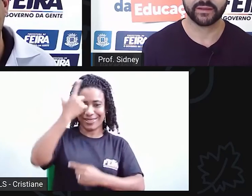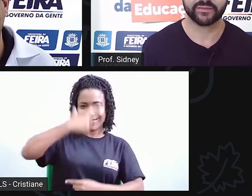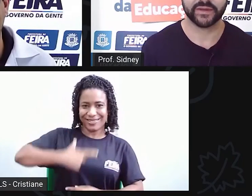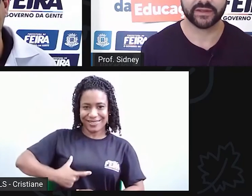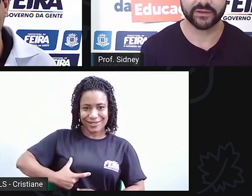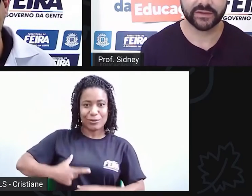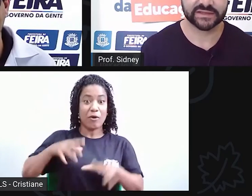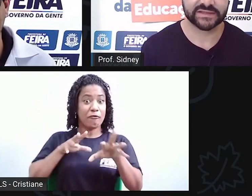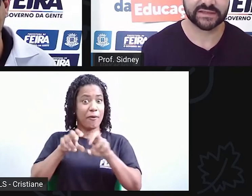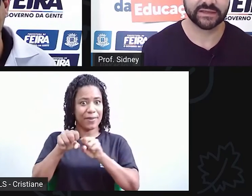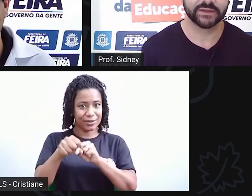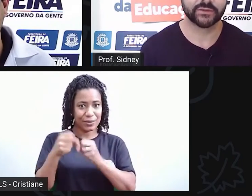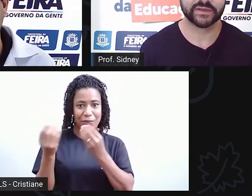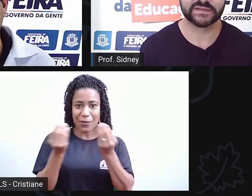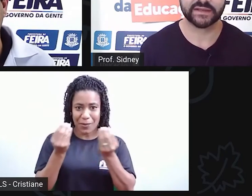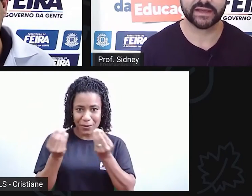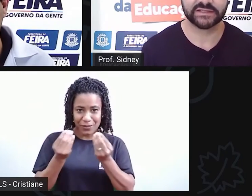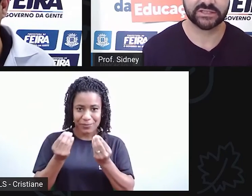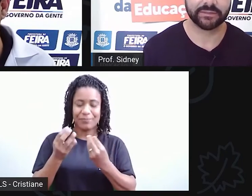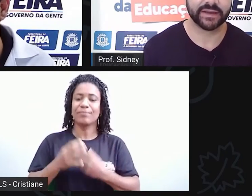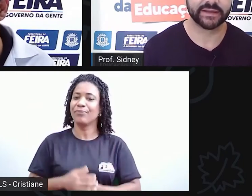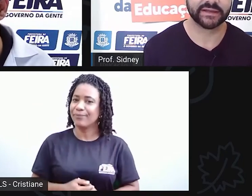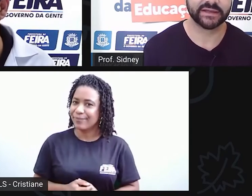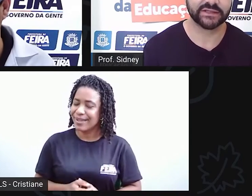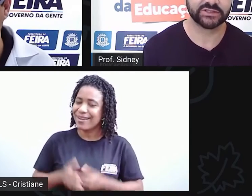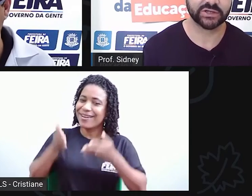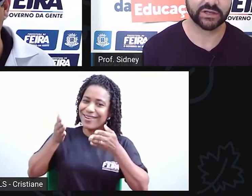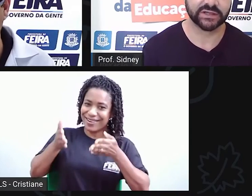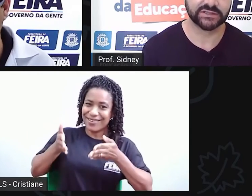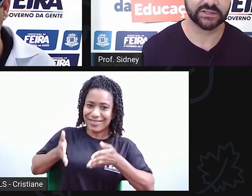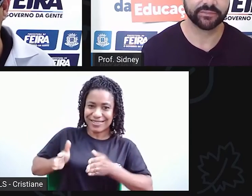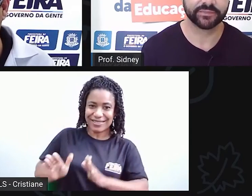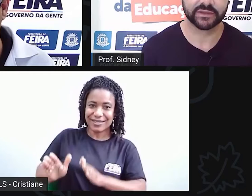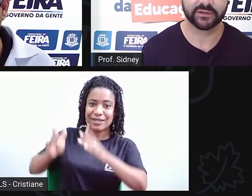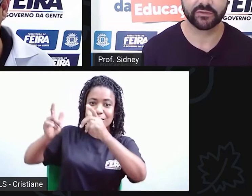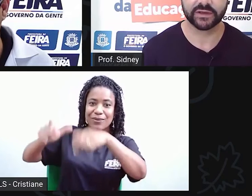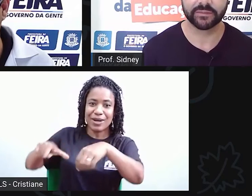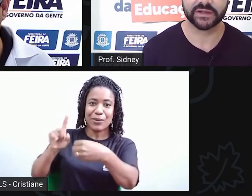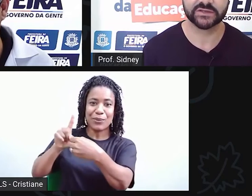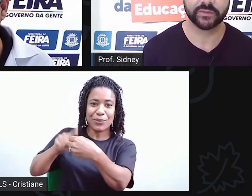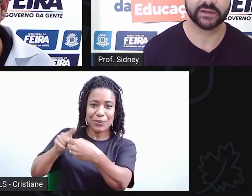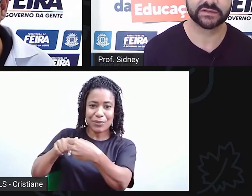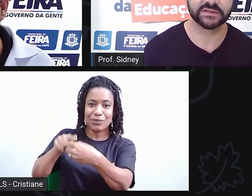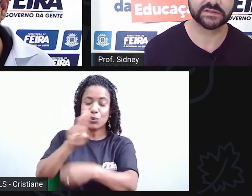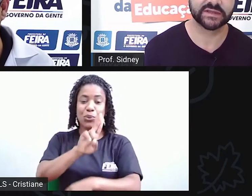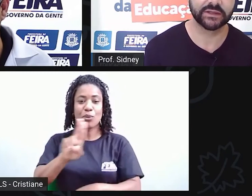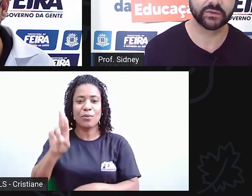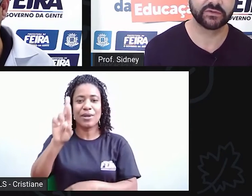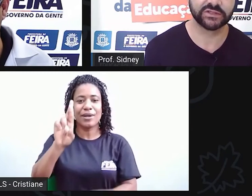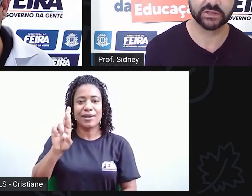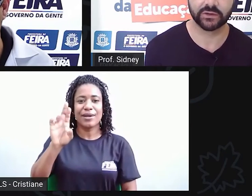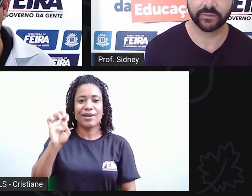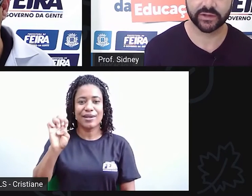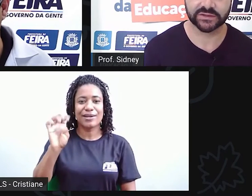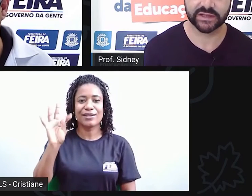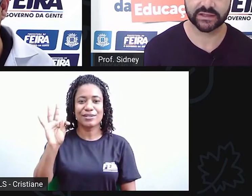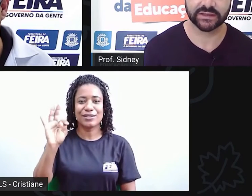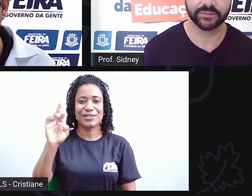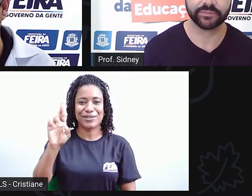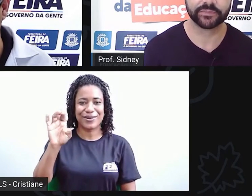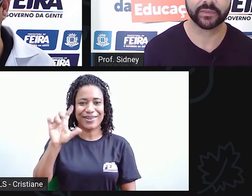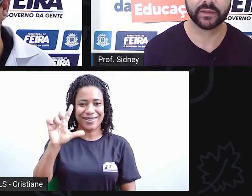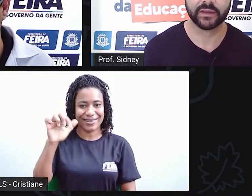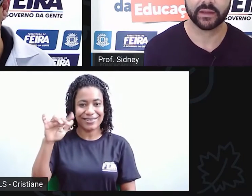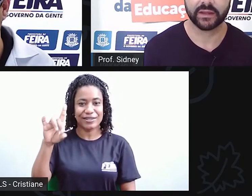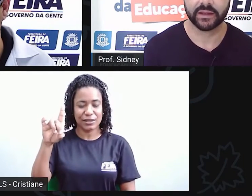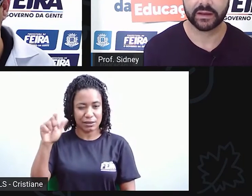Bem, eu nasci numa cidade chamada Retirolândia, que fica a mais ou menos 120 quilômetros daqui.